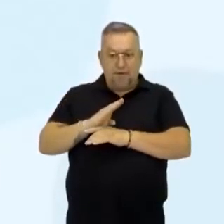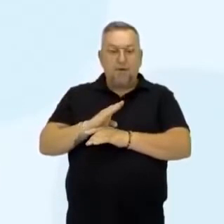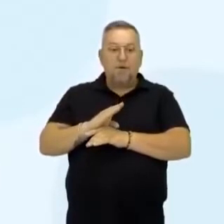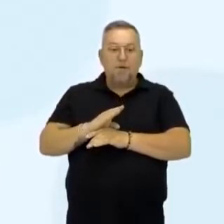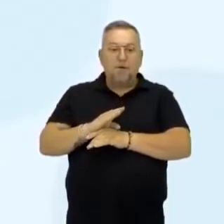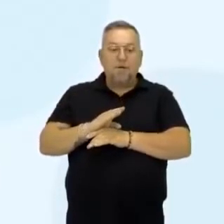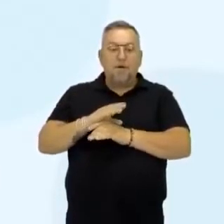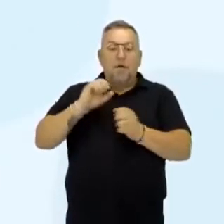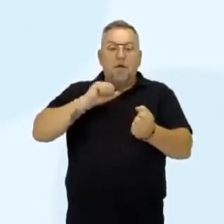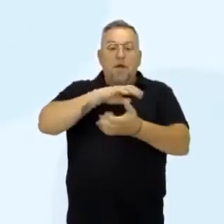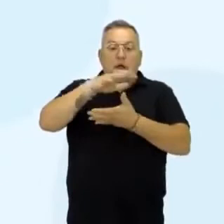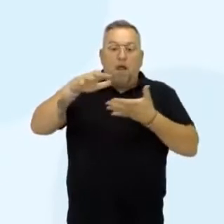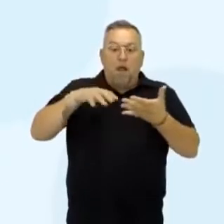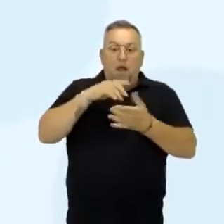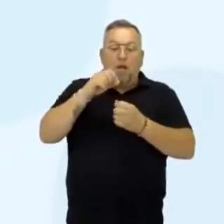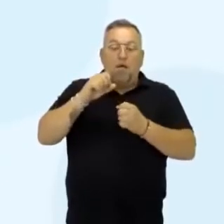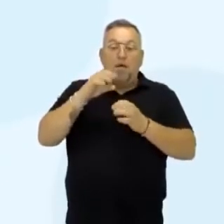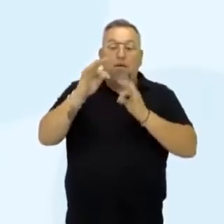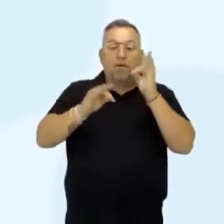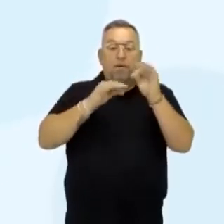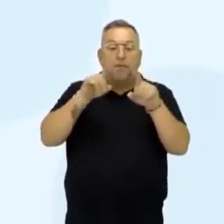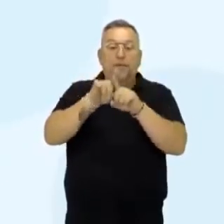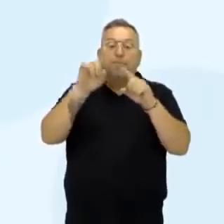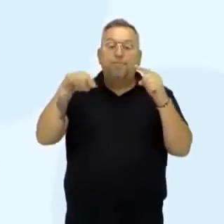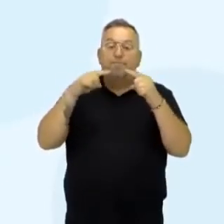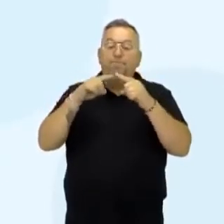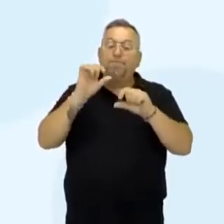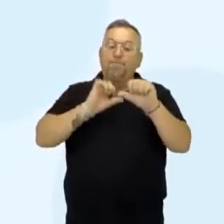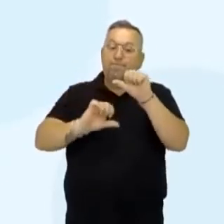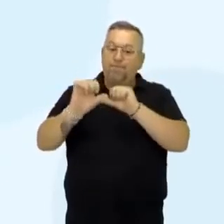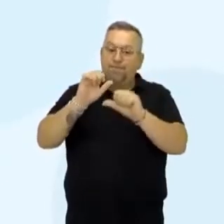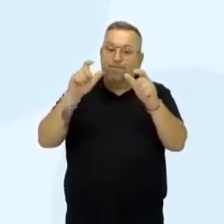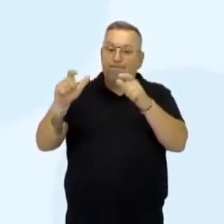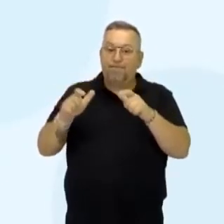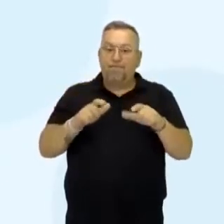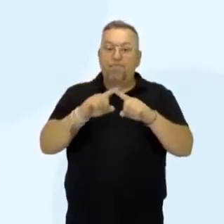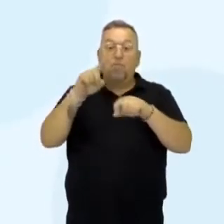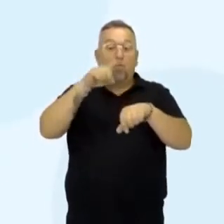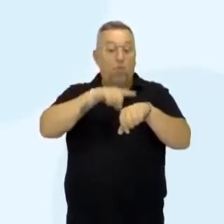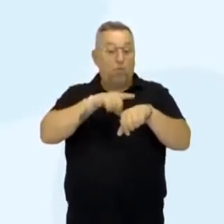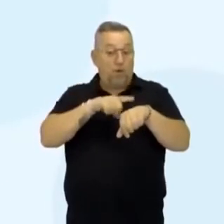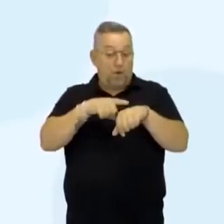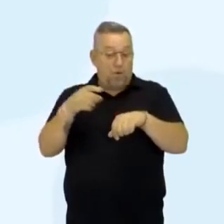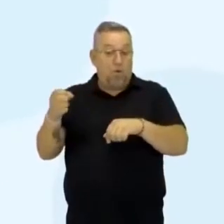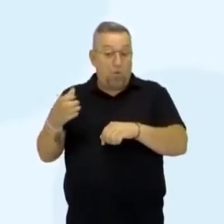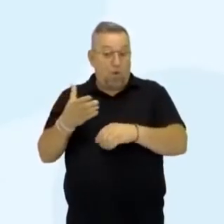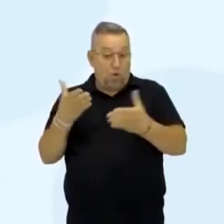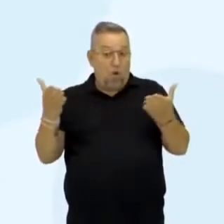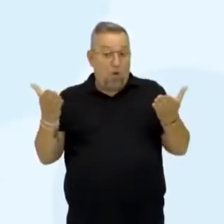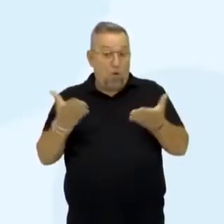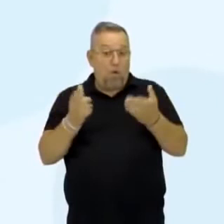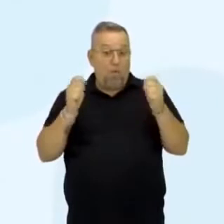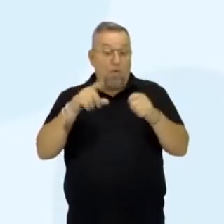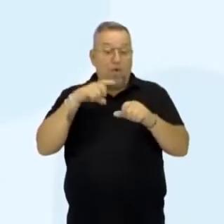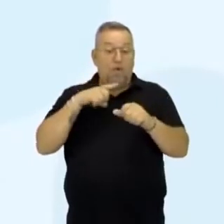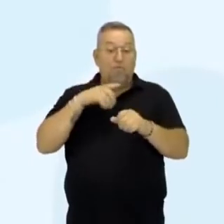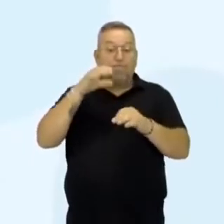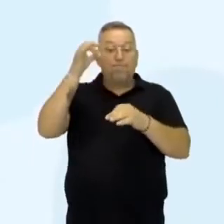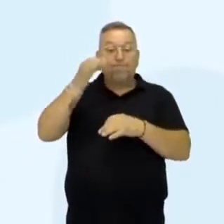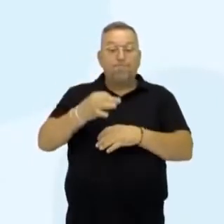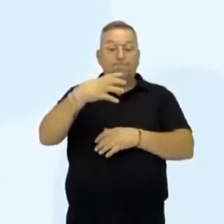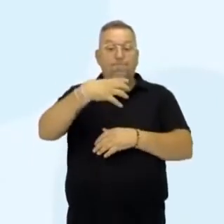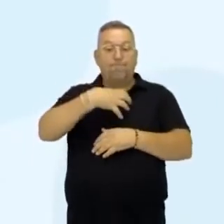tela. A revolução dos sistemas técnicos e a sua função transformadora do espaço no período atual podem ser